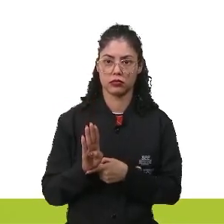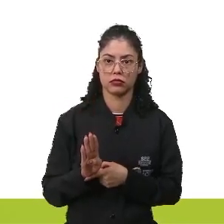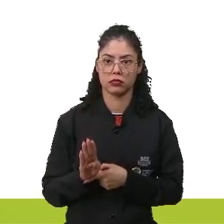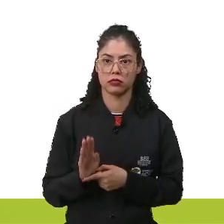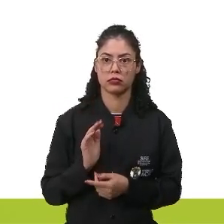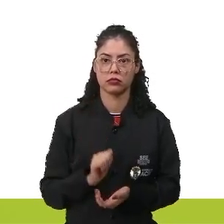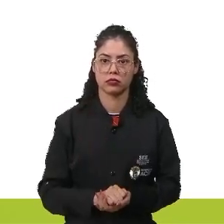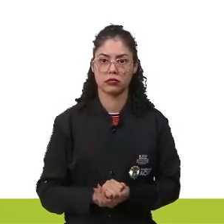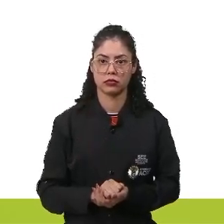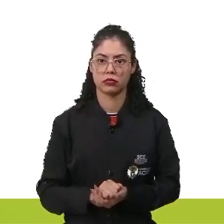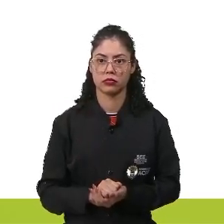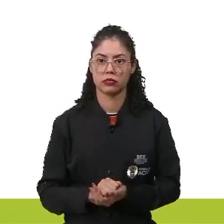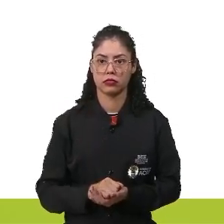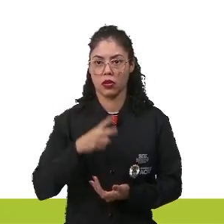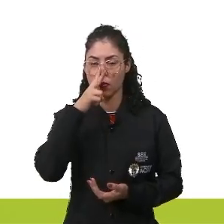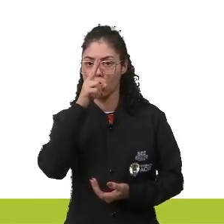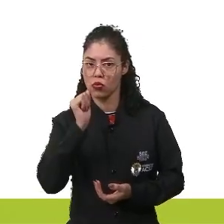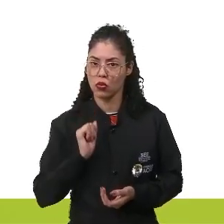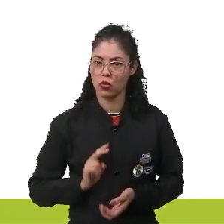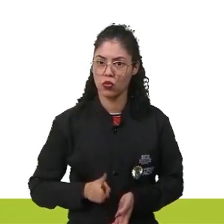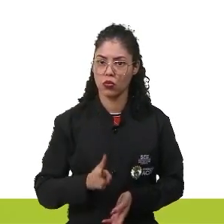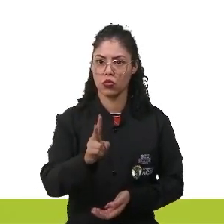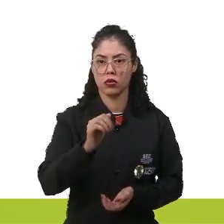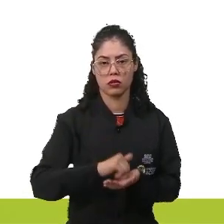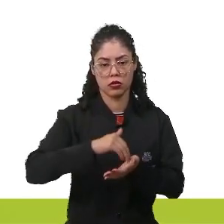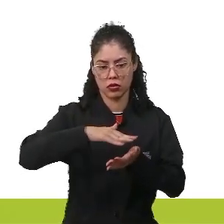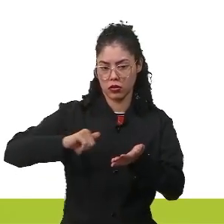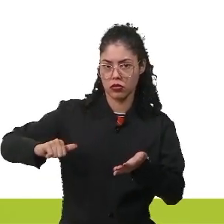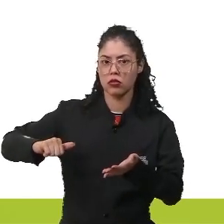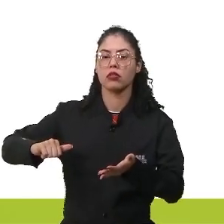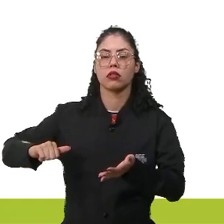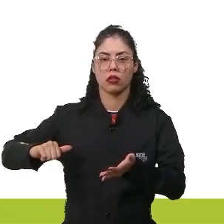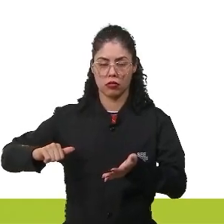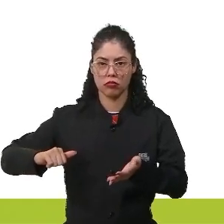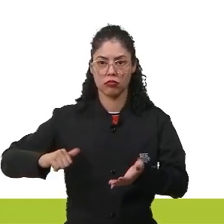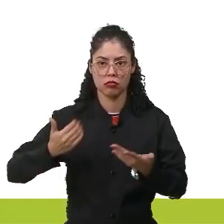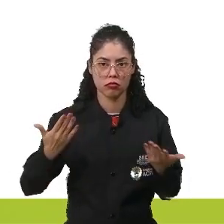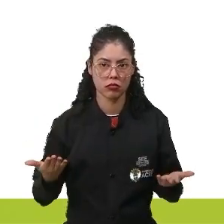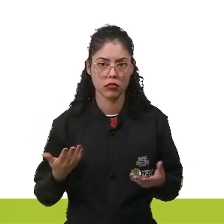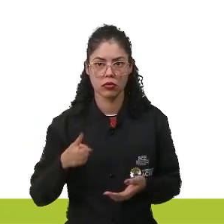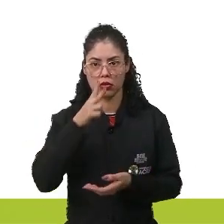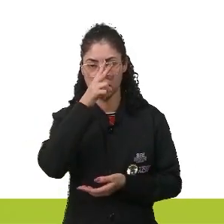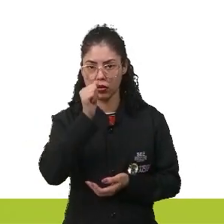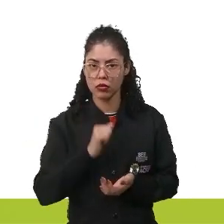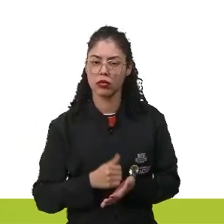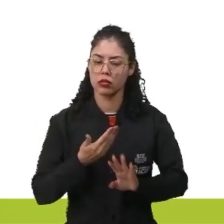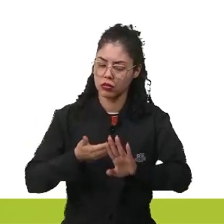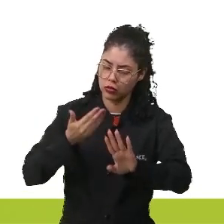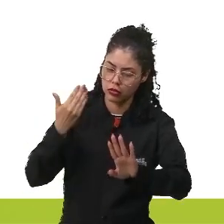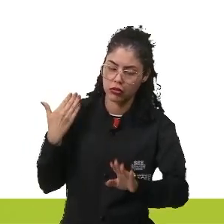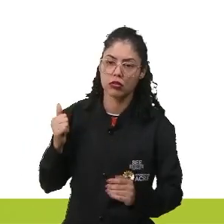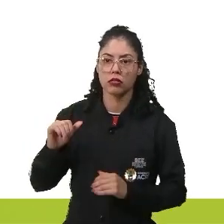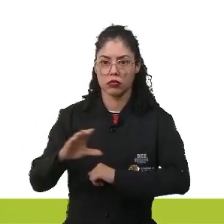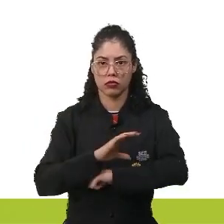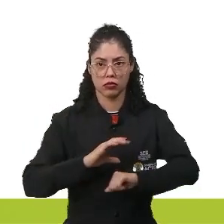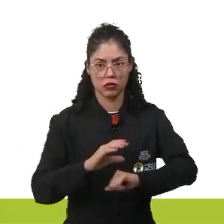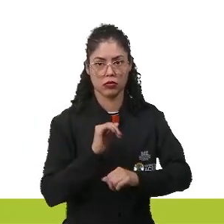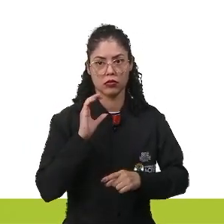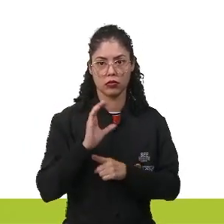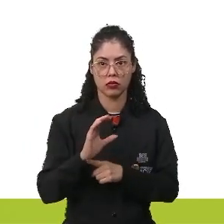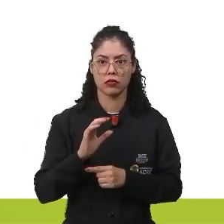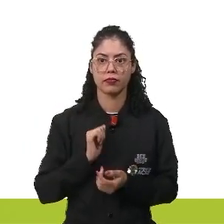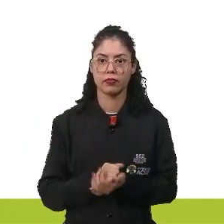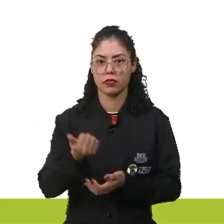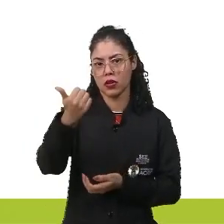B. Supressão do poder constituinte, eles vão tirar esse poder que foi constituído, o poder ali que vinha da Constituição. ser